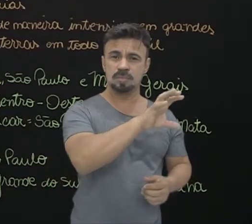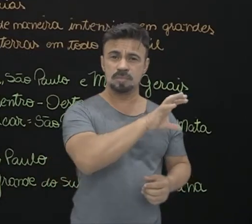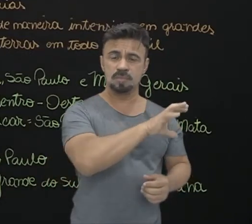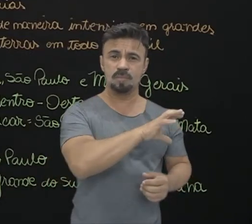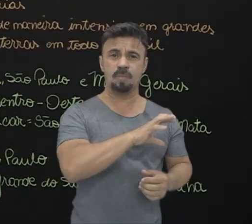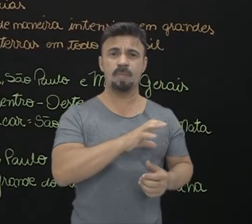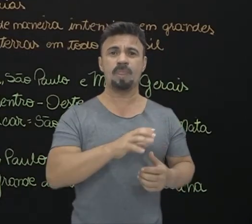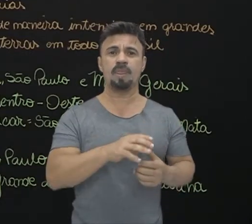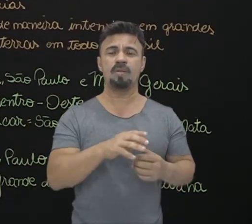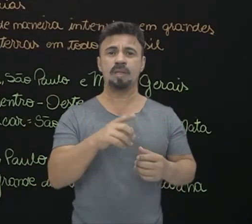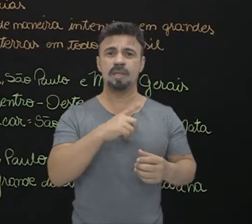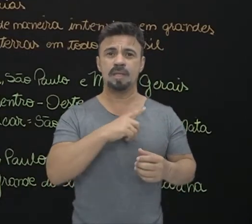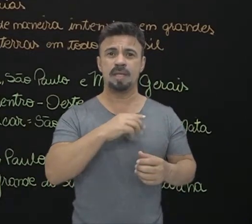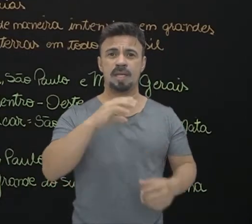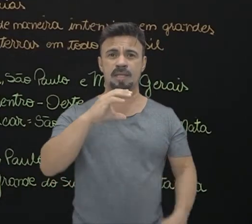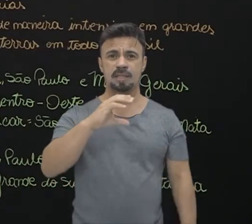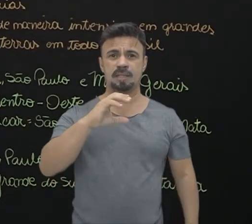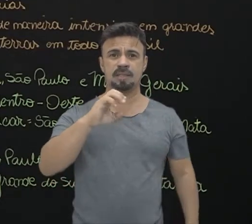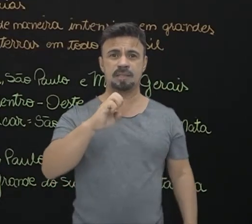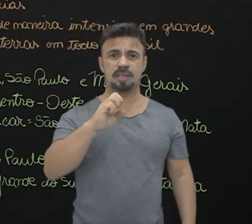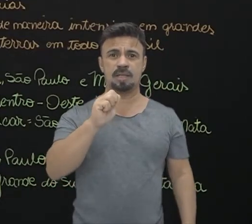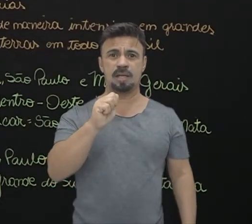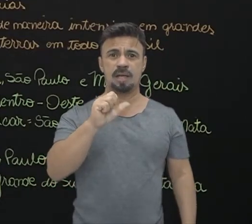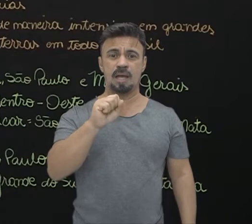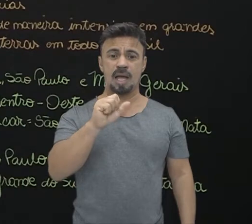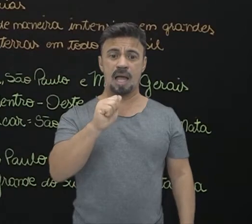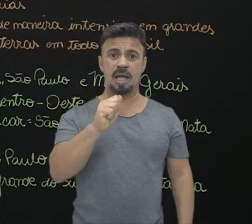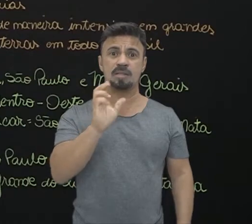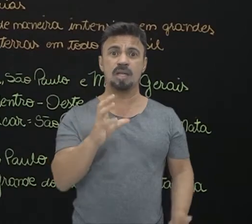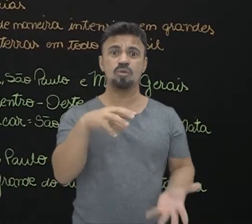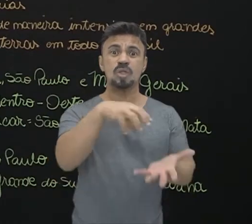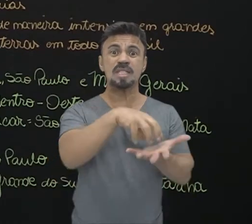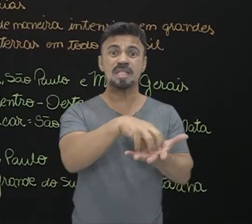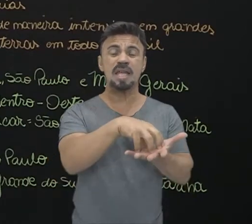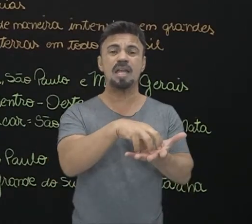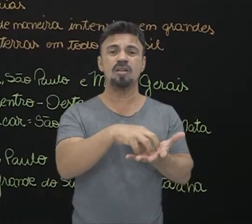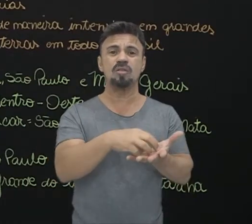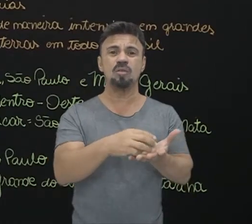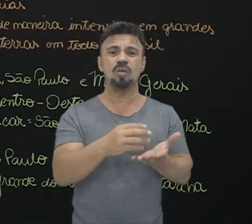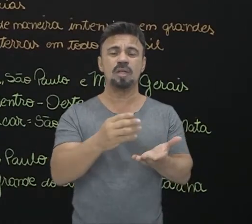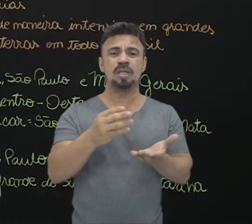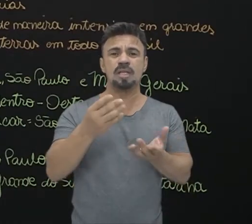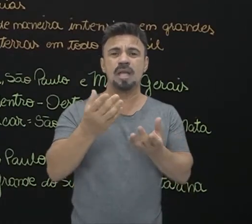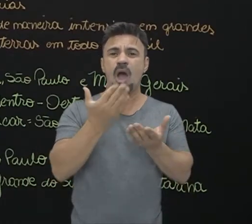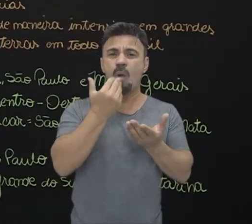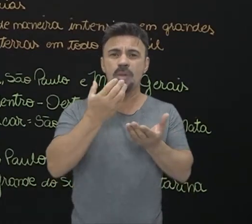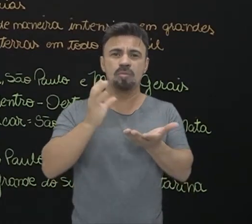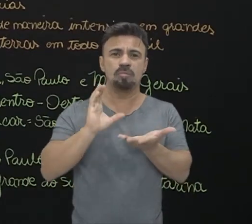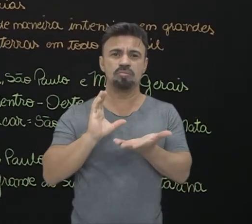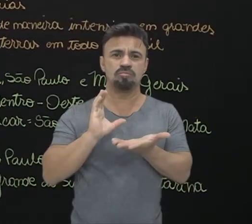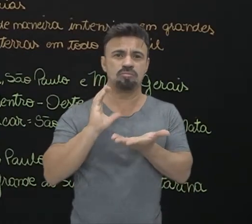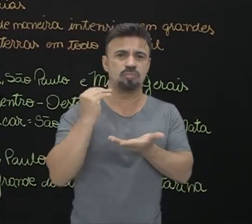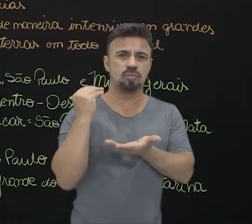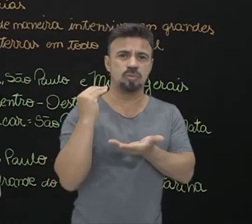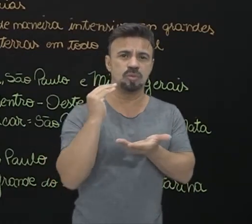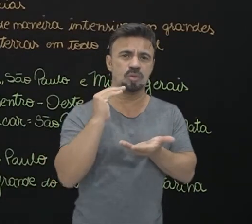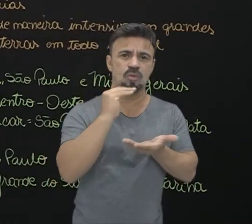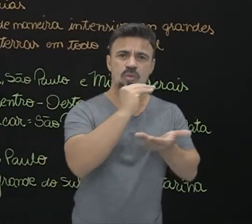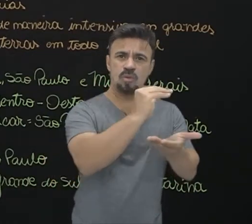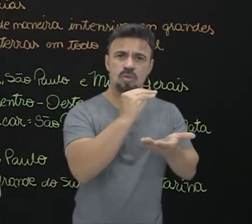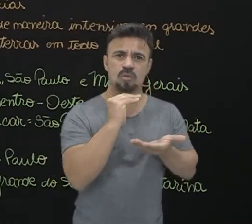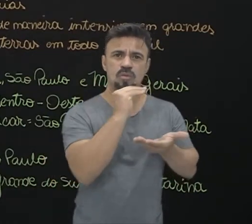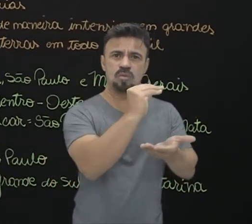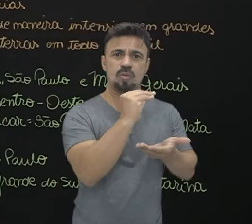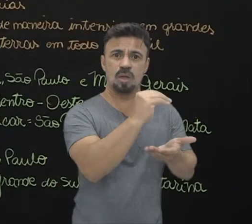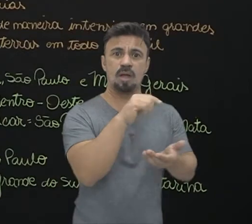ter um CEASA, que é um centro de abastecimento agropecuário das cidades. Essas regiões, então,